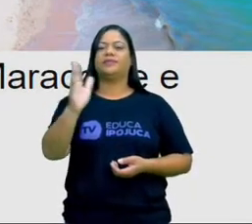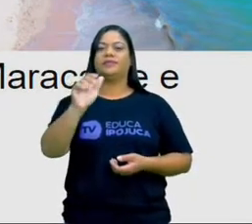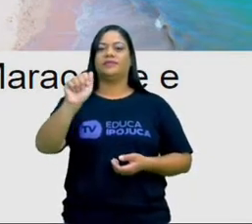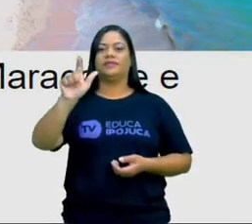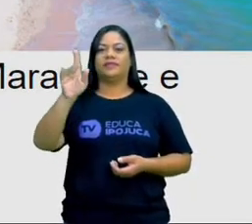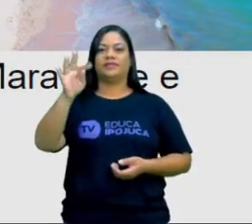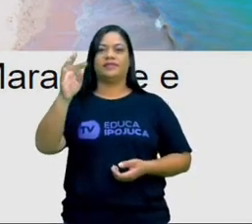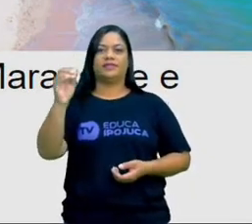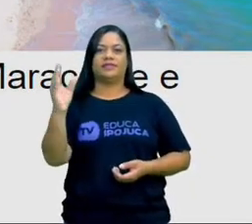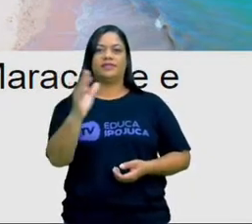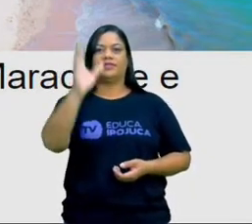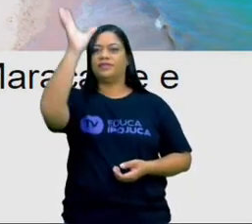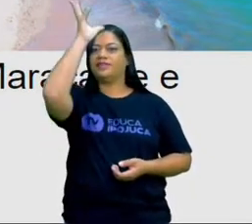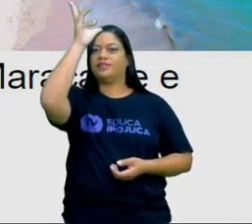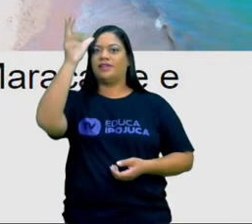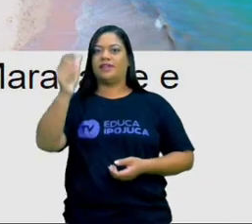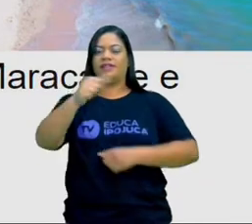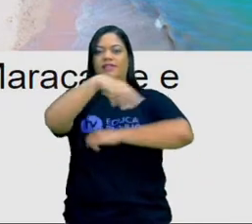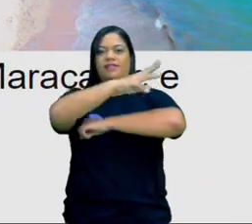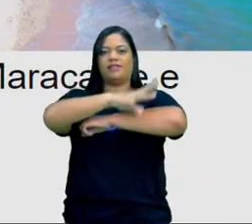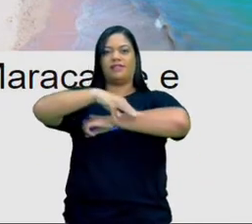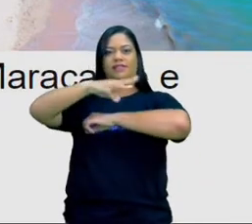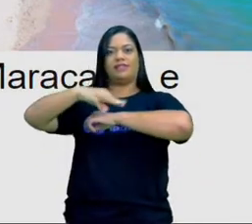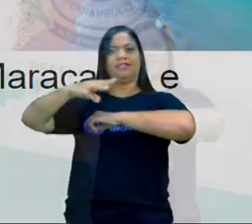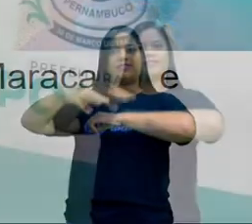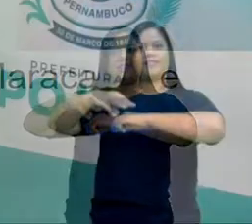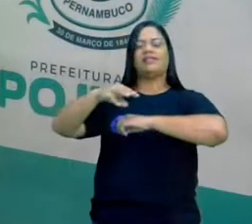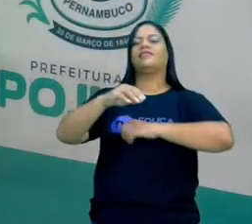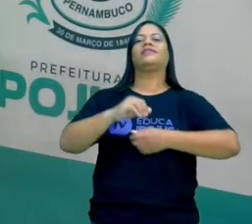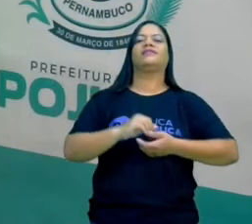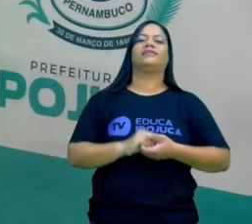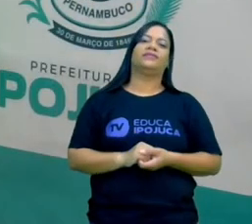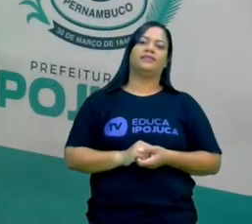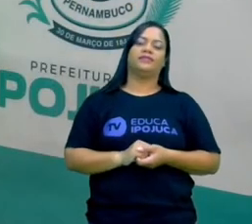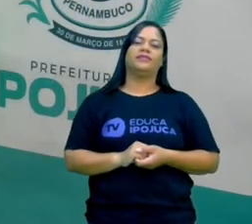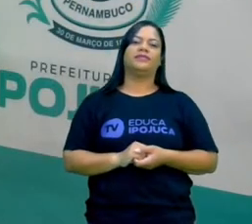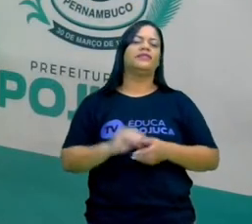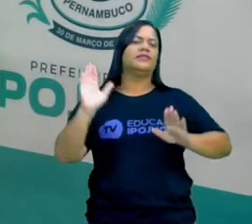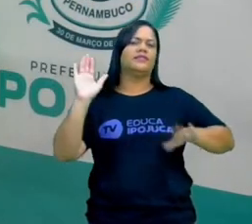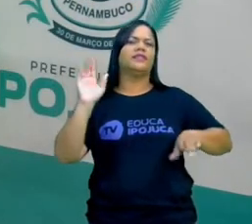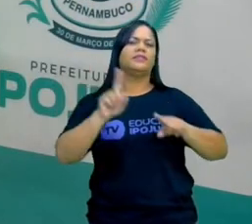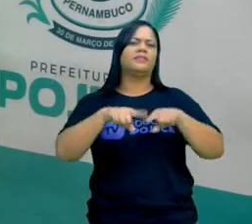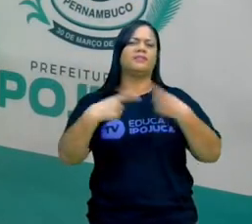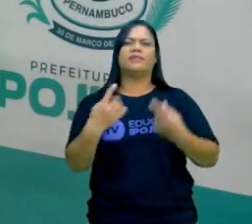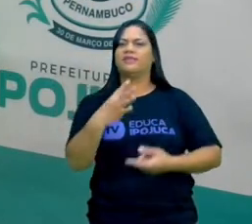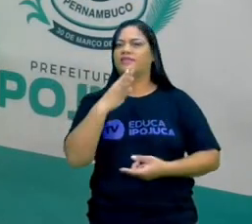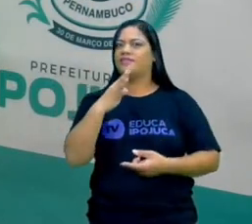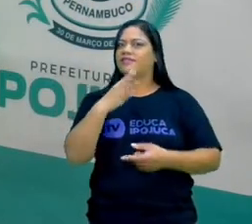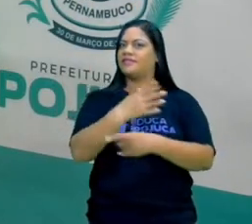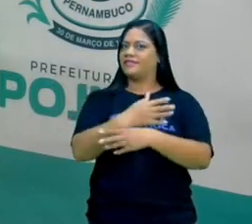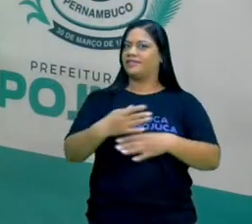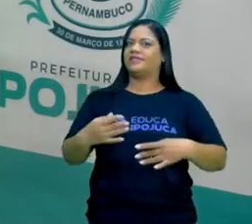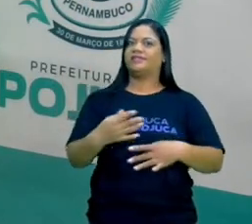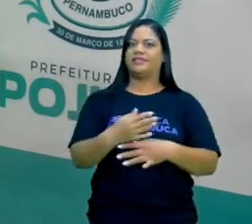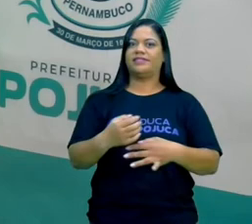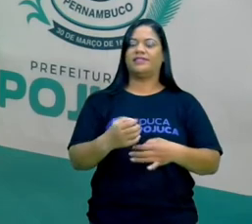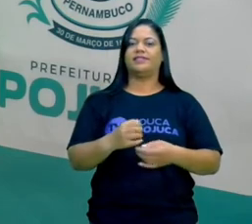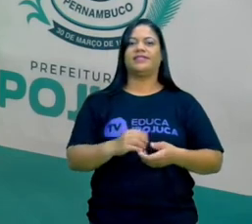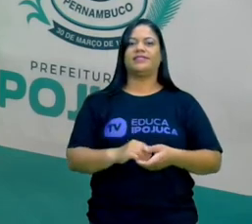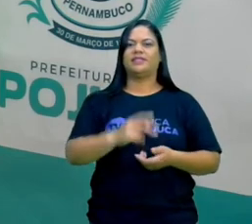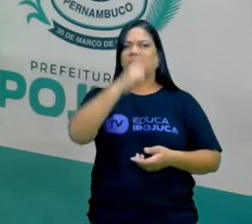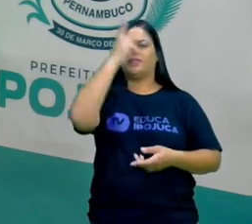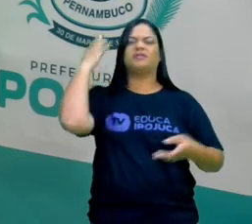Porto de Galinha, Maracaípe e Serrambi. Essas são uma das praias mais conhecidas daqui da nossa cidade, que vêm